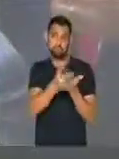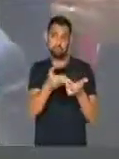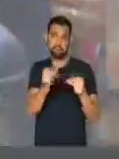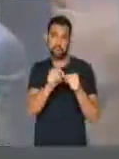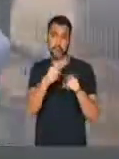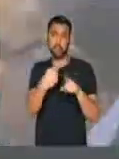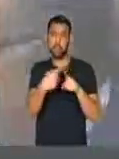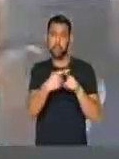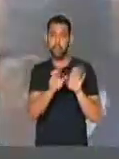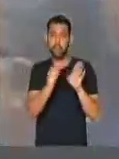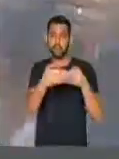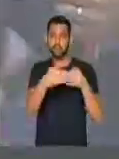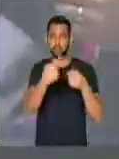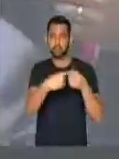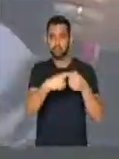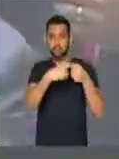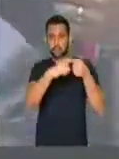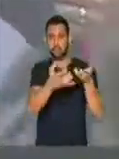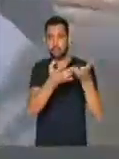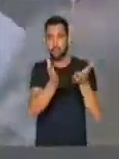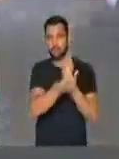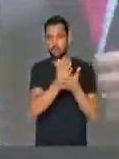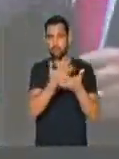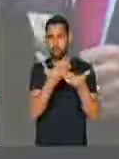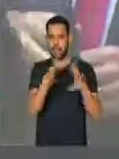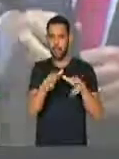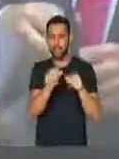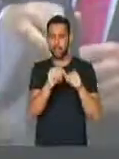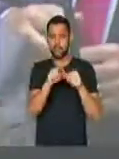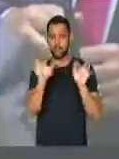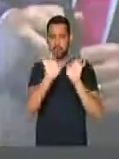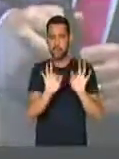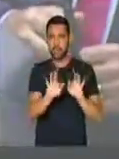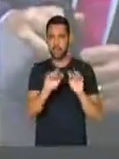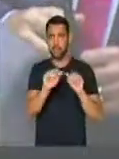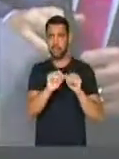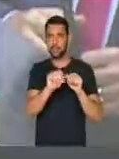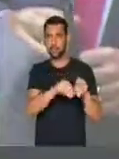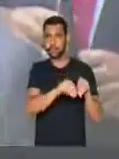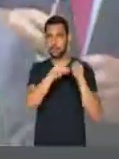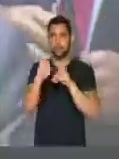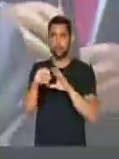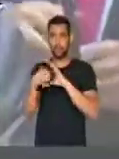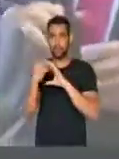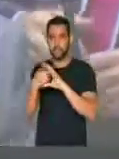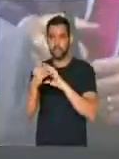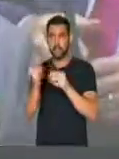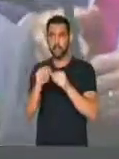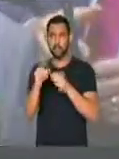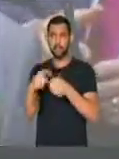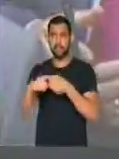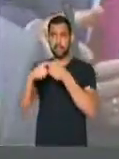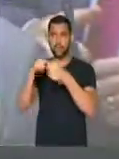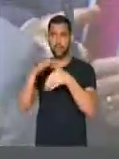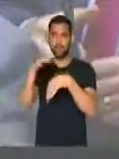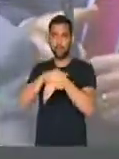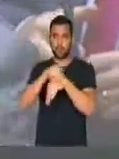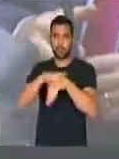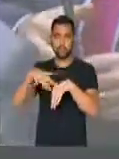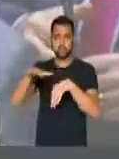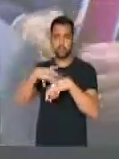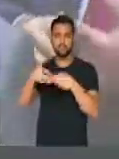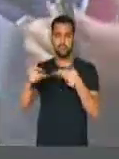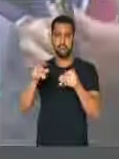porque os seus filiados querem. Quem não está satisfeito, sai do partido, ferir a autonomia do